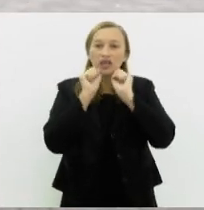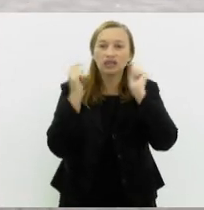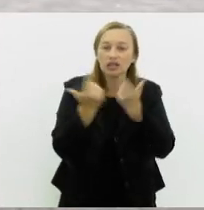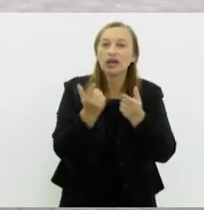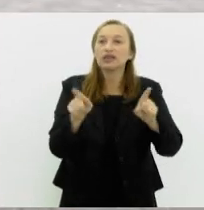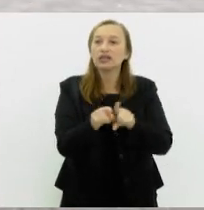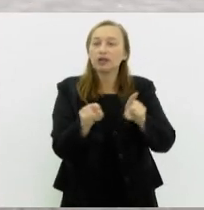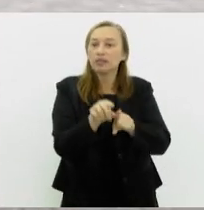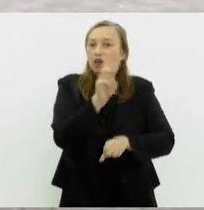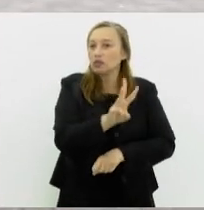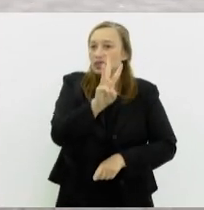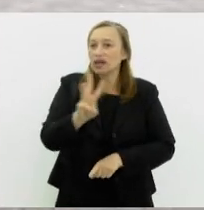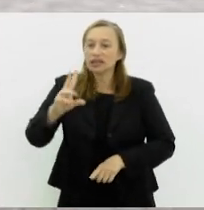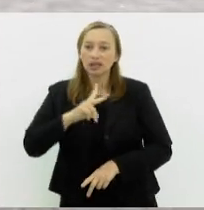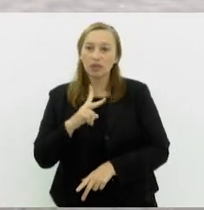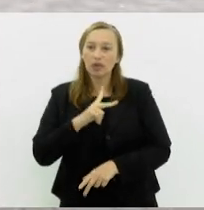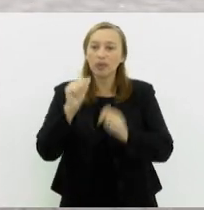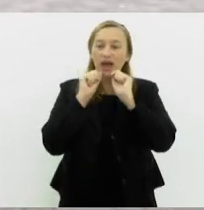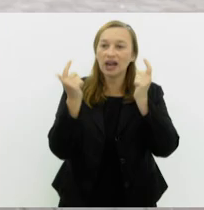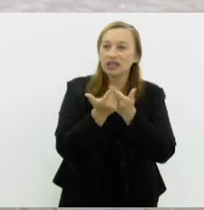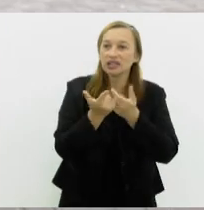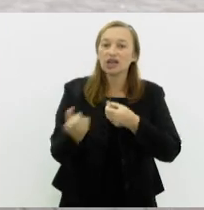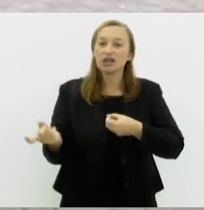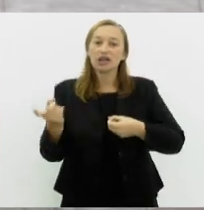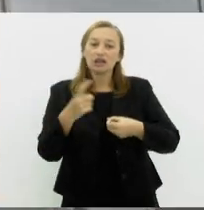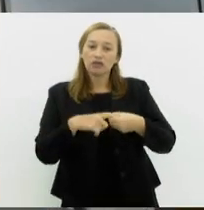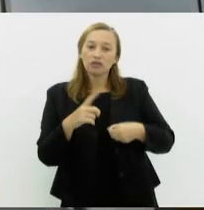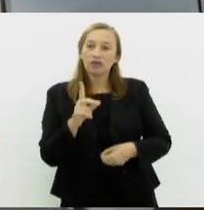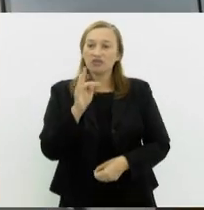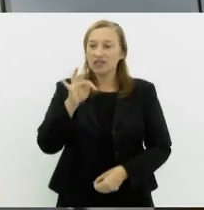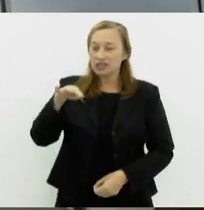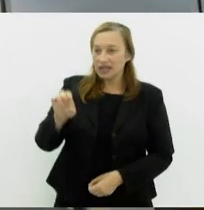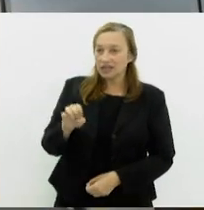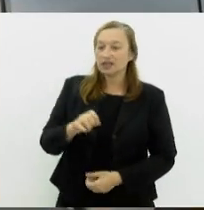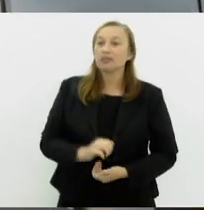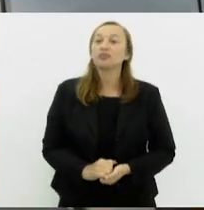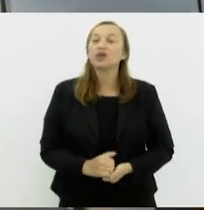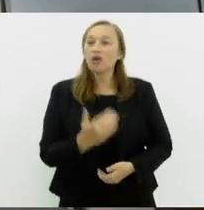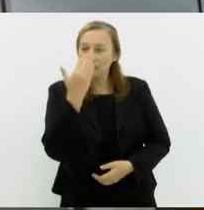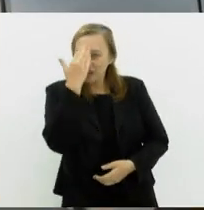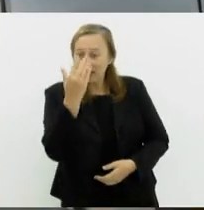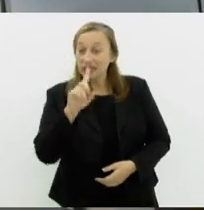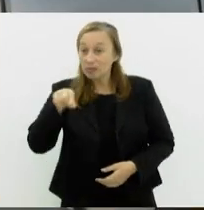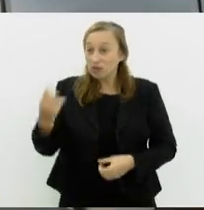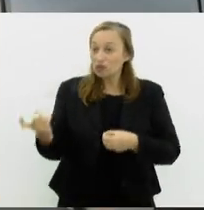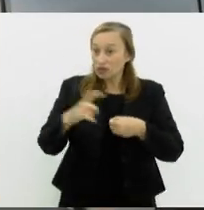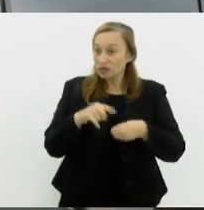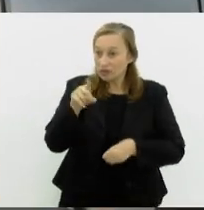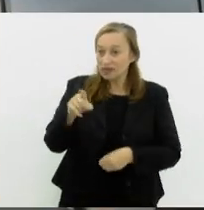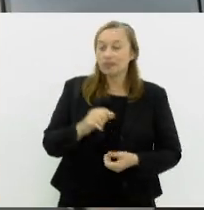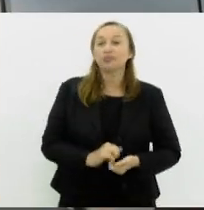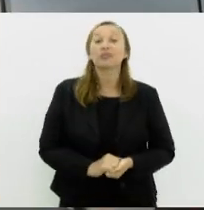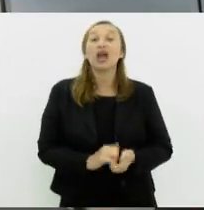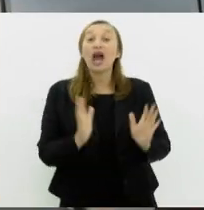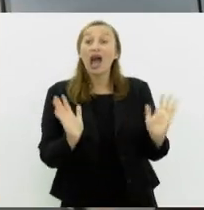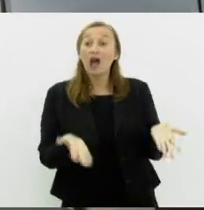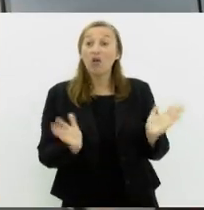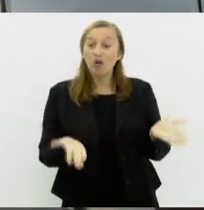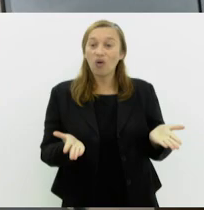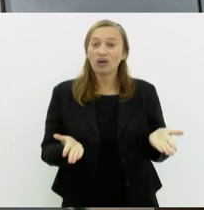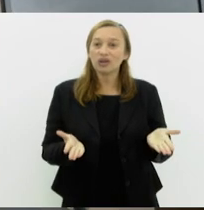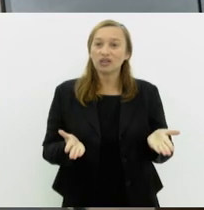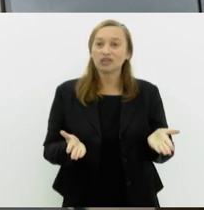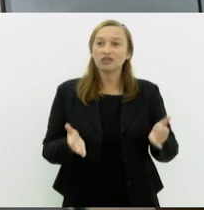o site da própria LERJ. Vicente, voltamos com você no estúdio. Obrigado, PV. Daqui a pouco eu volto com você. E vamos agora ao nosso